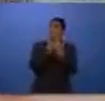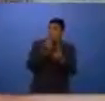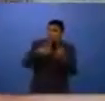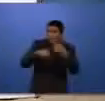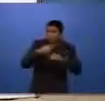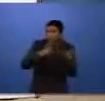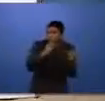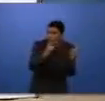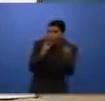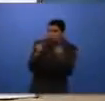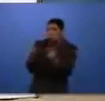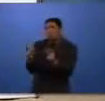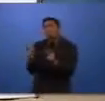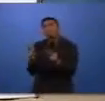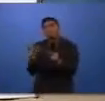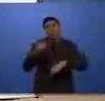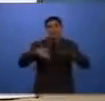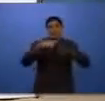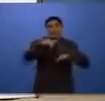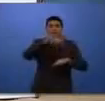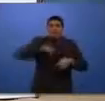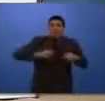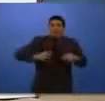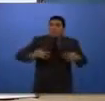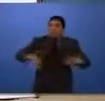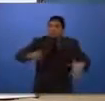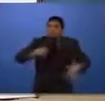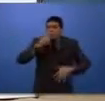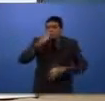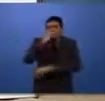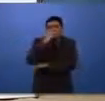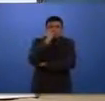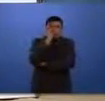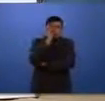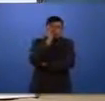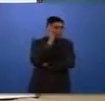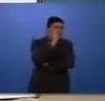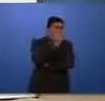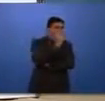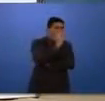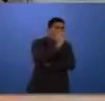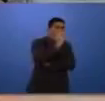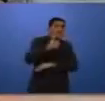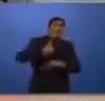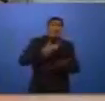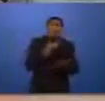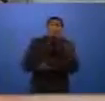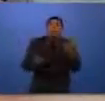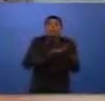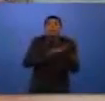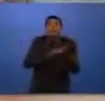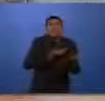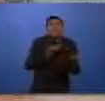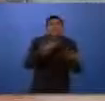vende droga para um colega. Muitas vezes isso não é feito. Ele tem medo de fazer, tem o receio de fazer uma denúncia, com medo até de